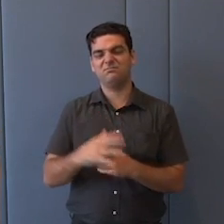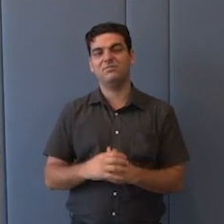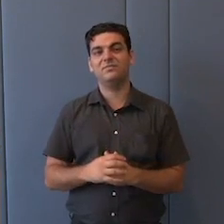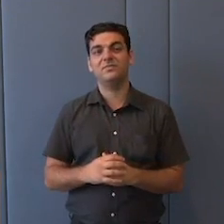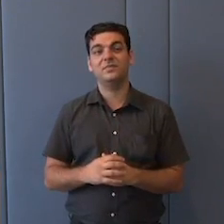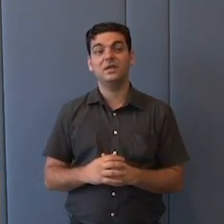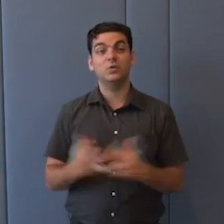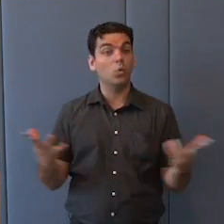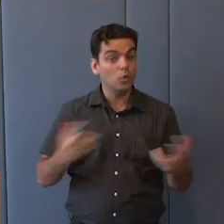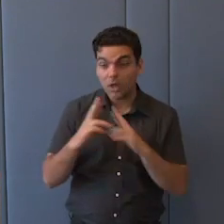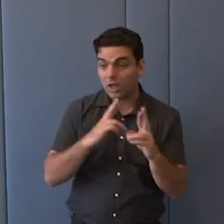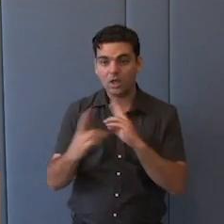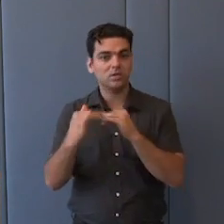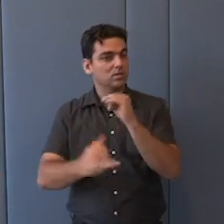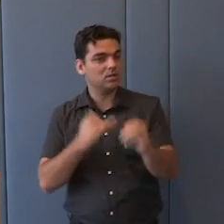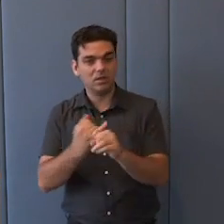todo o crescimento das redes,